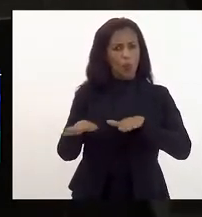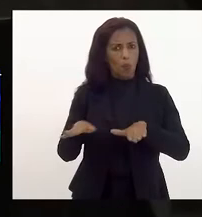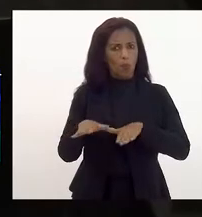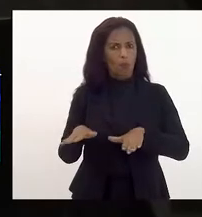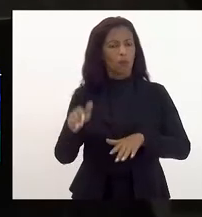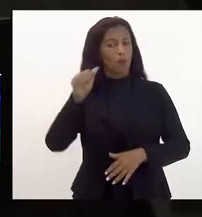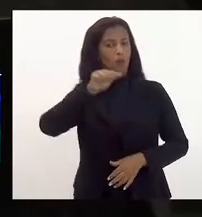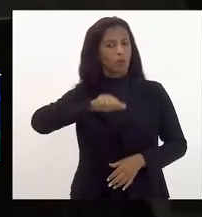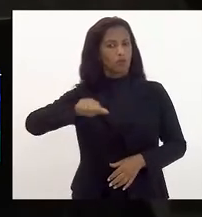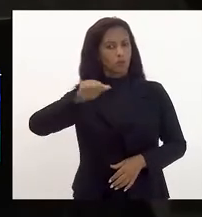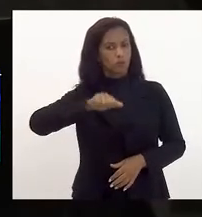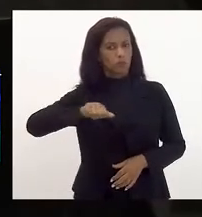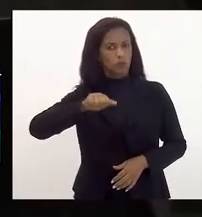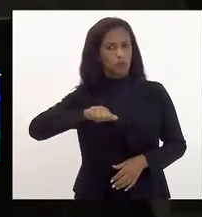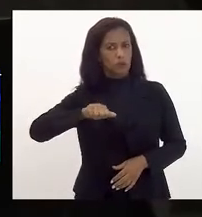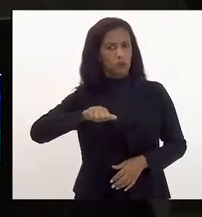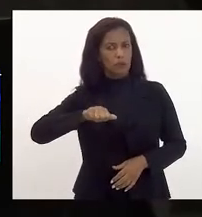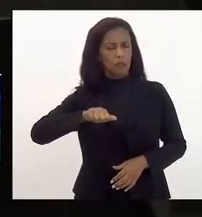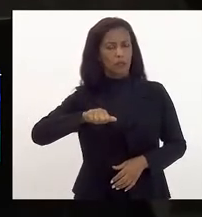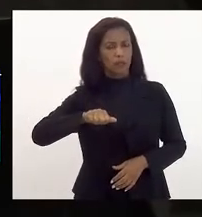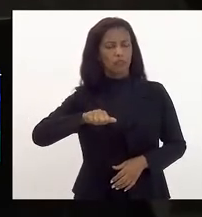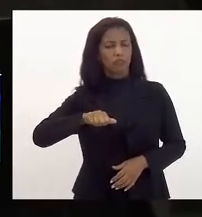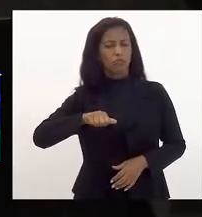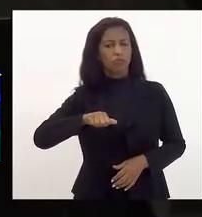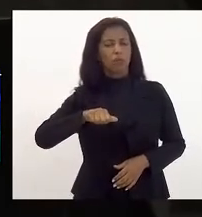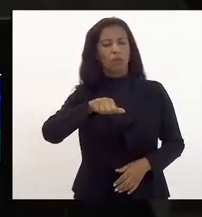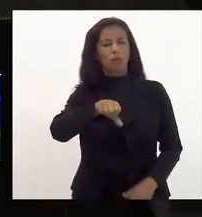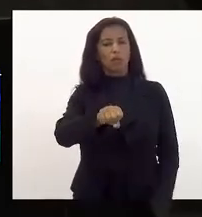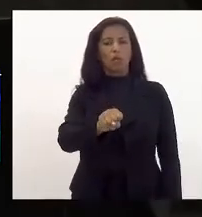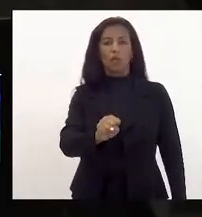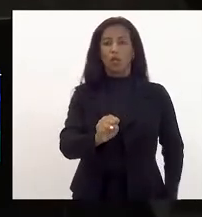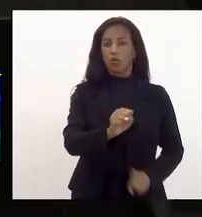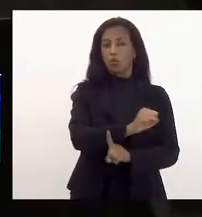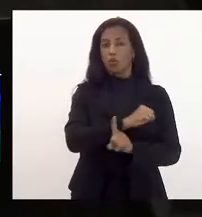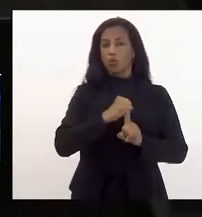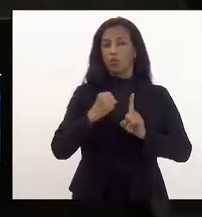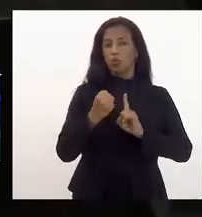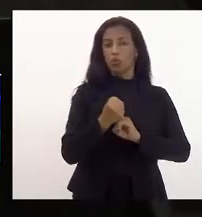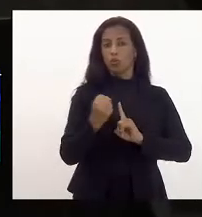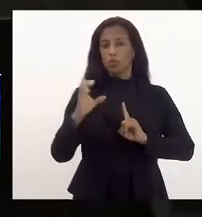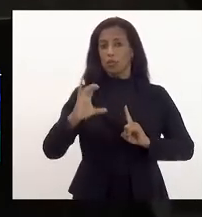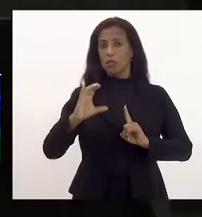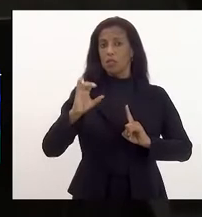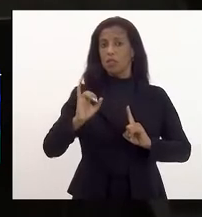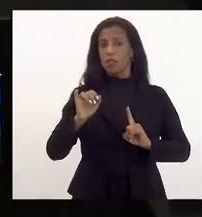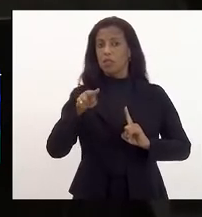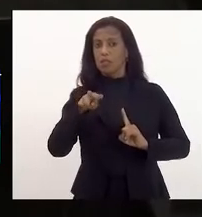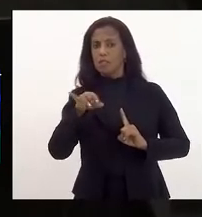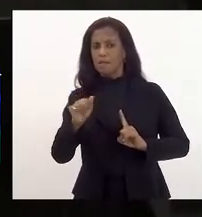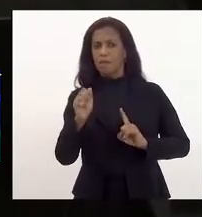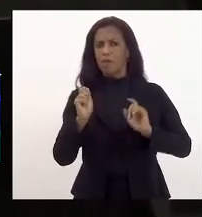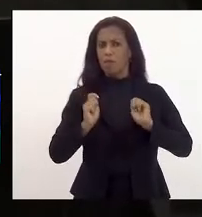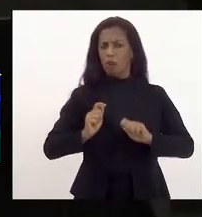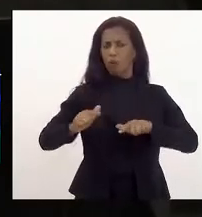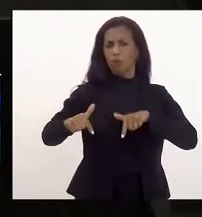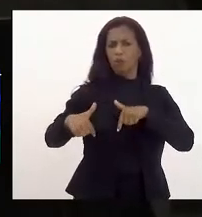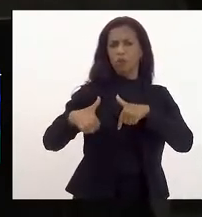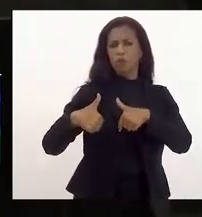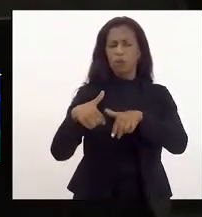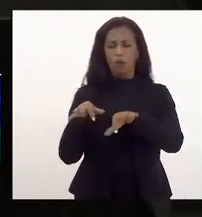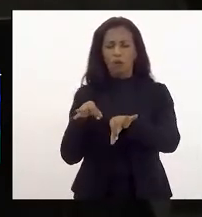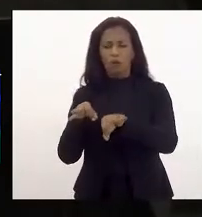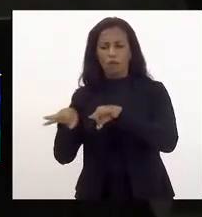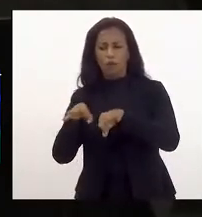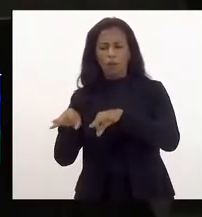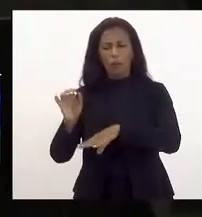sociedade civil a FAFERG entre eles possa atuar nos processos de formulação